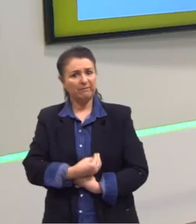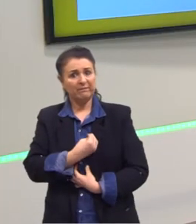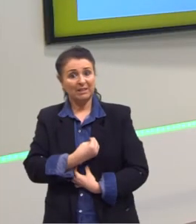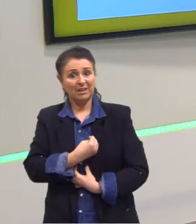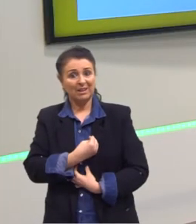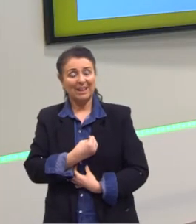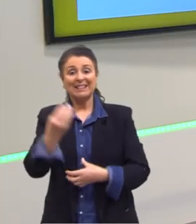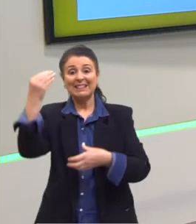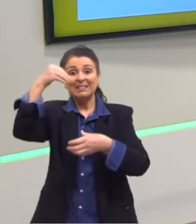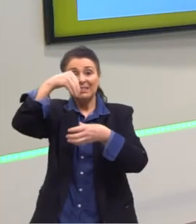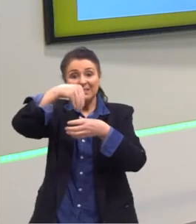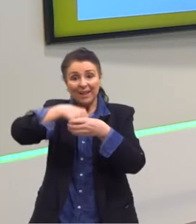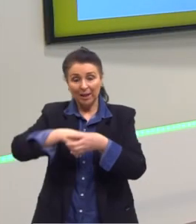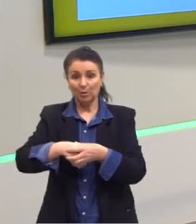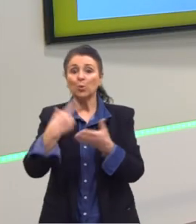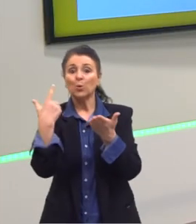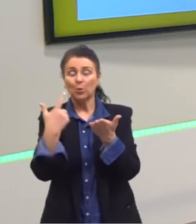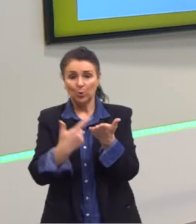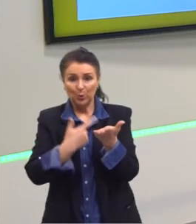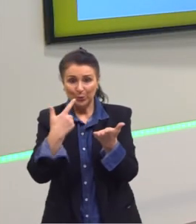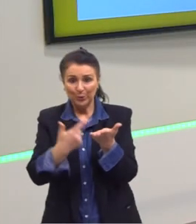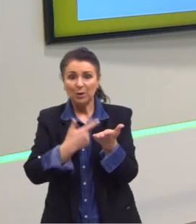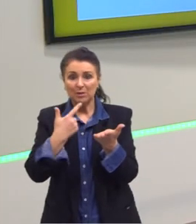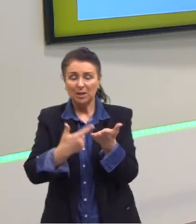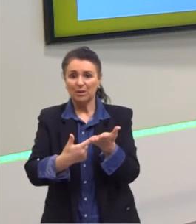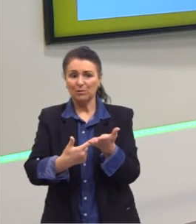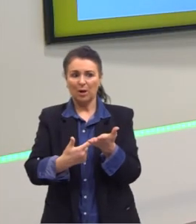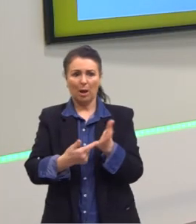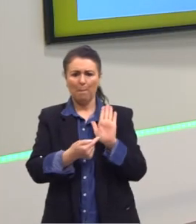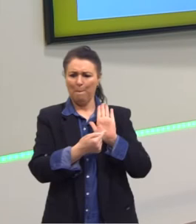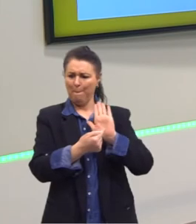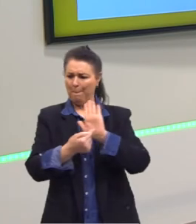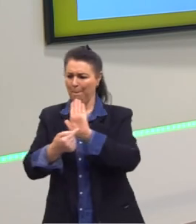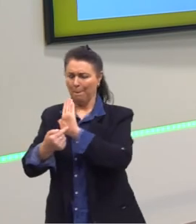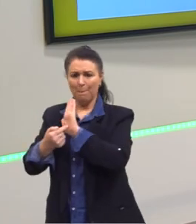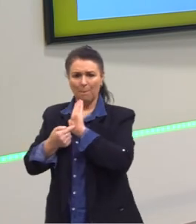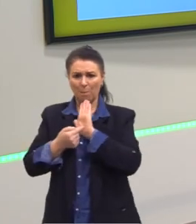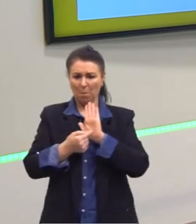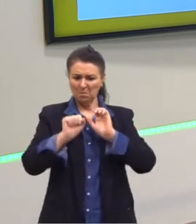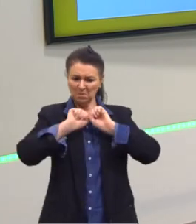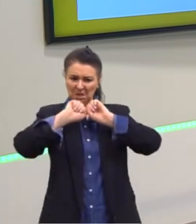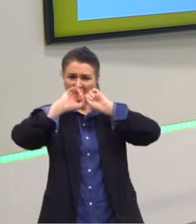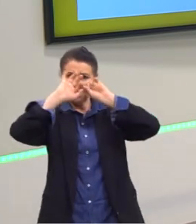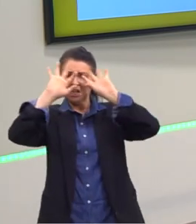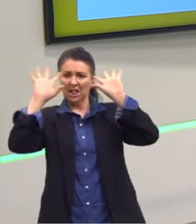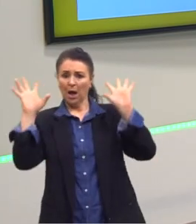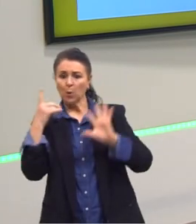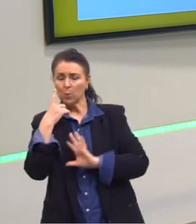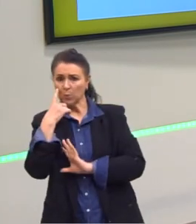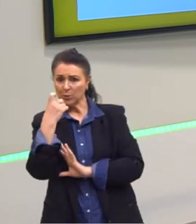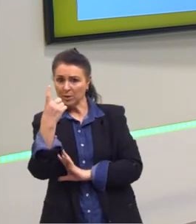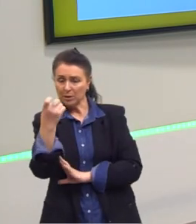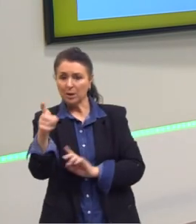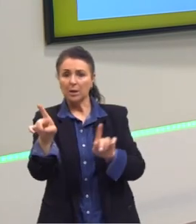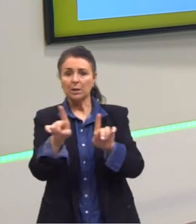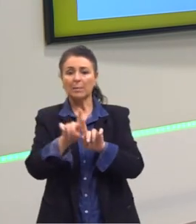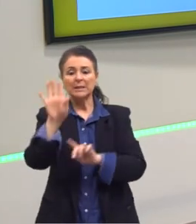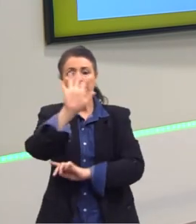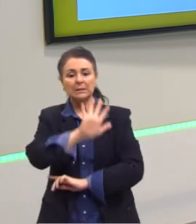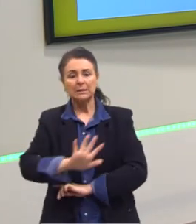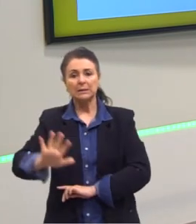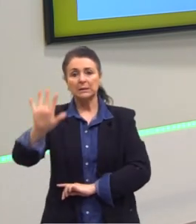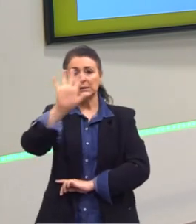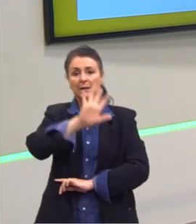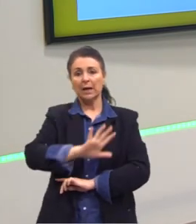tratado ali dentro daquela obra de uma maneira bastante forte. Então ele é bem interessante. Temos cenas de